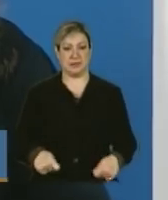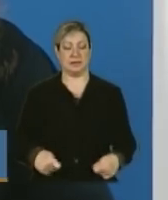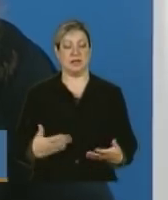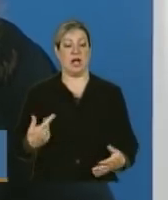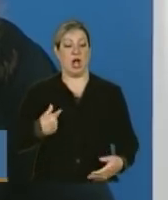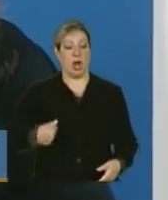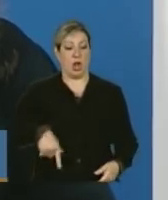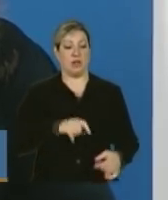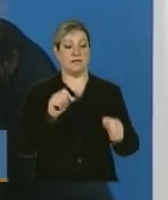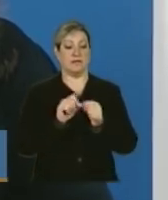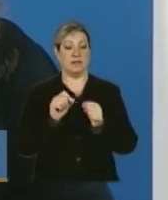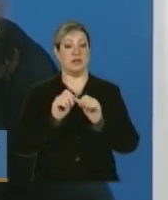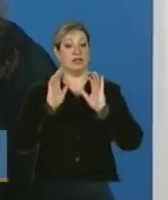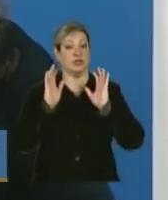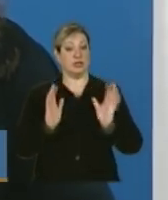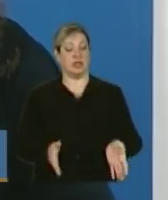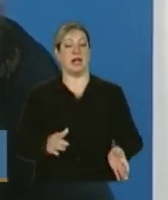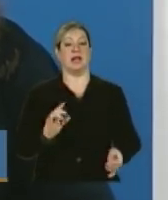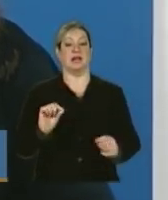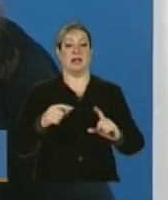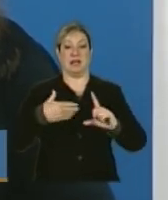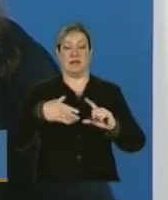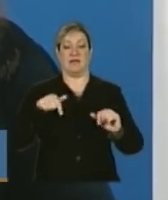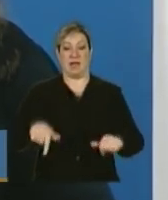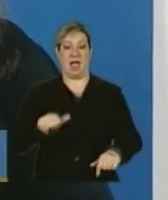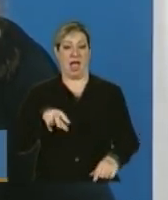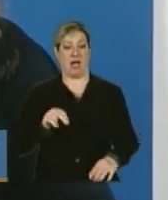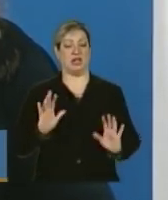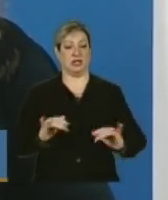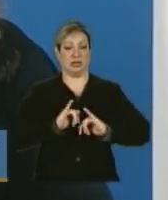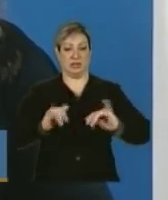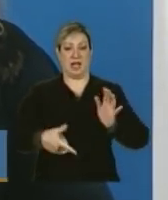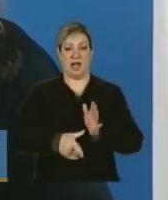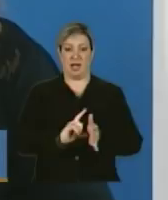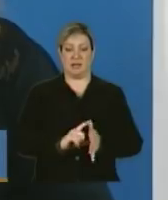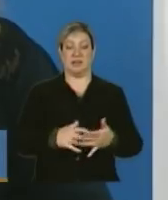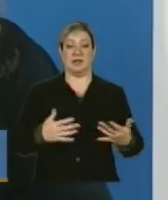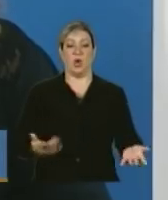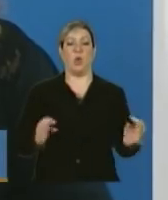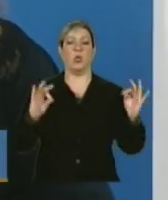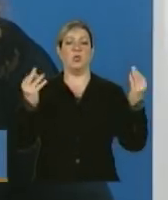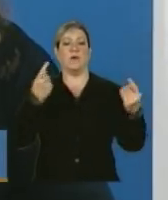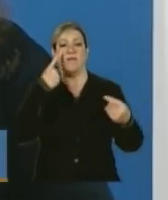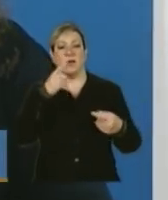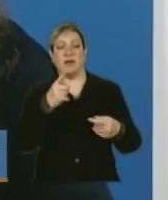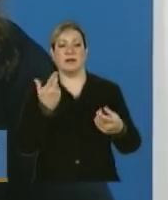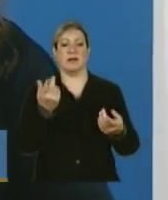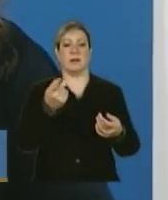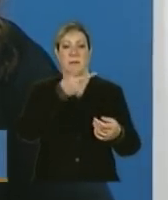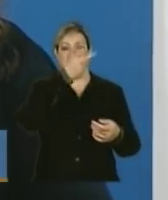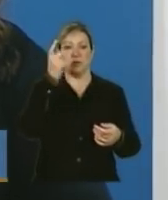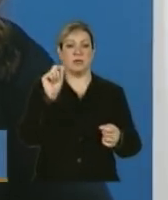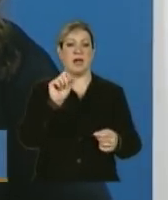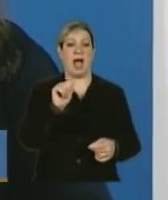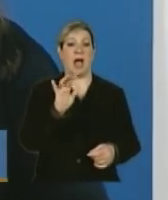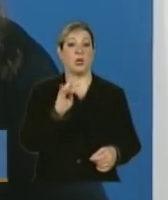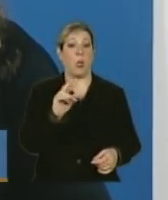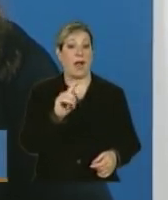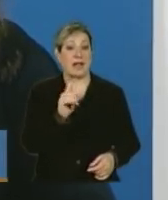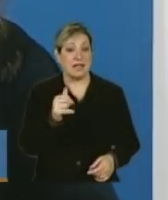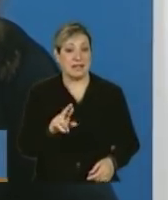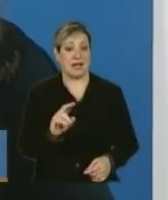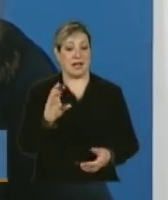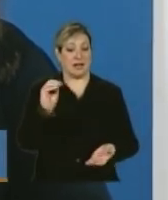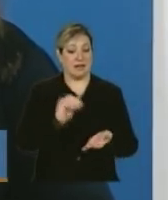qual nós fizemos já uma teleconferência esse ano. Então, olhando para o cadastro único e vendo quais são as famílias com cadastro desatualizado, é importante que